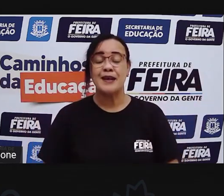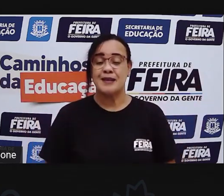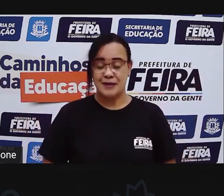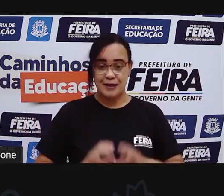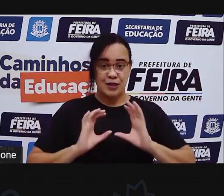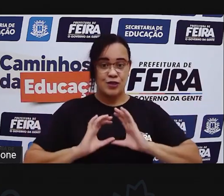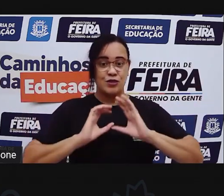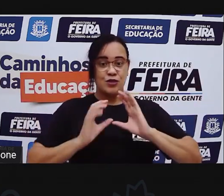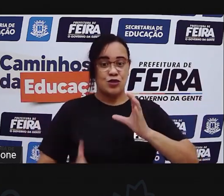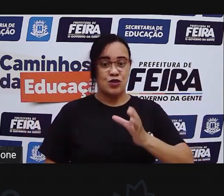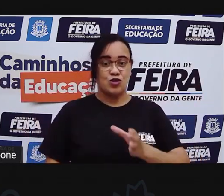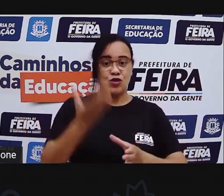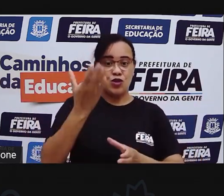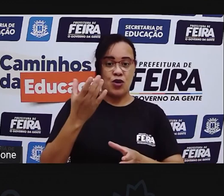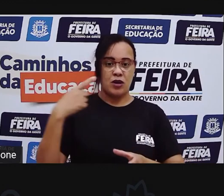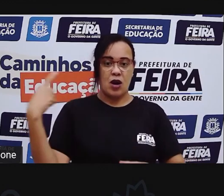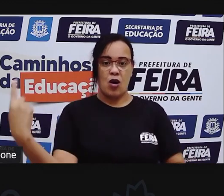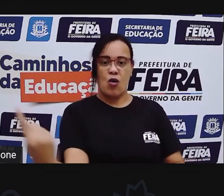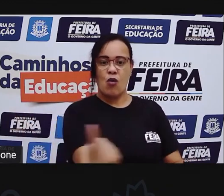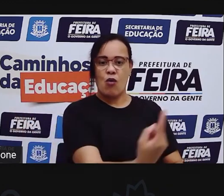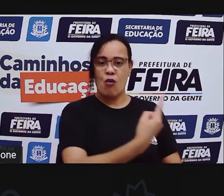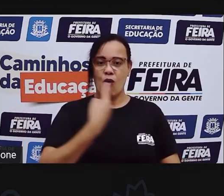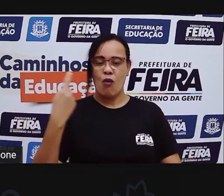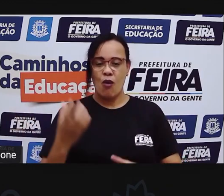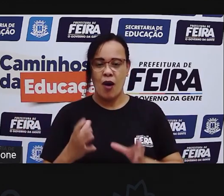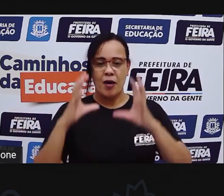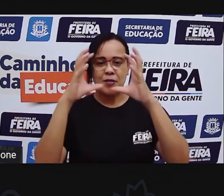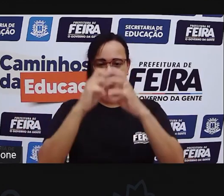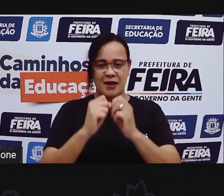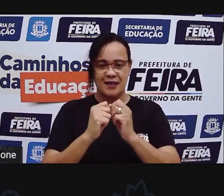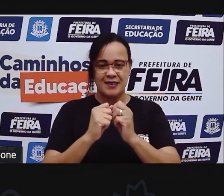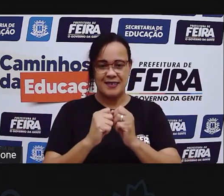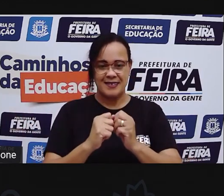giro e segura ela, tá bom? Deu para entender?